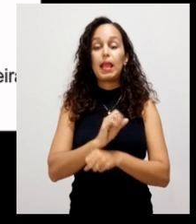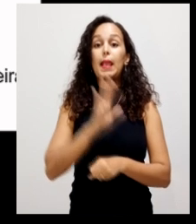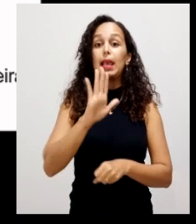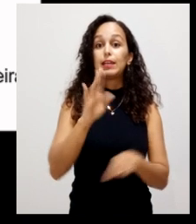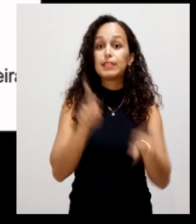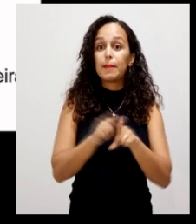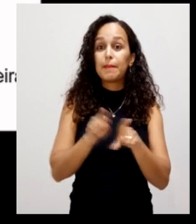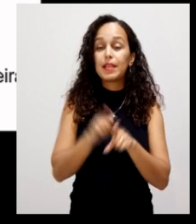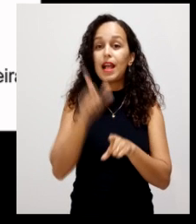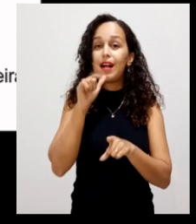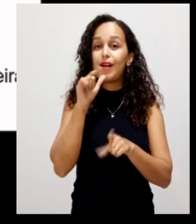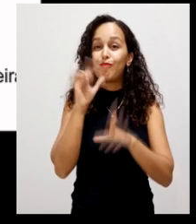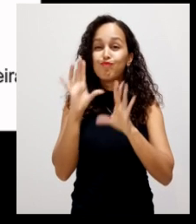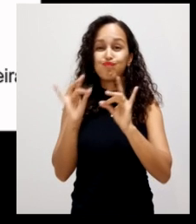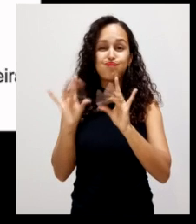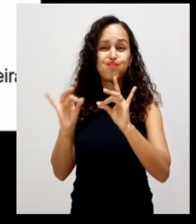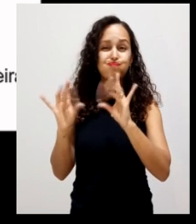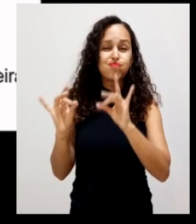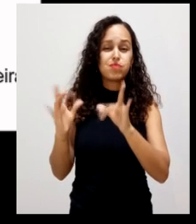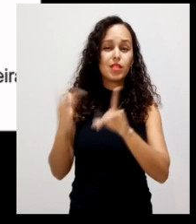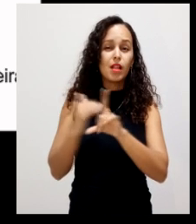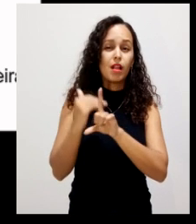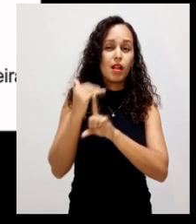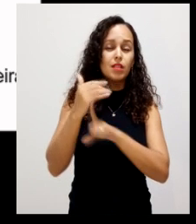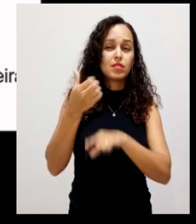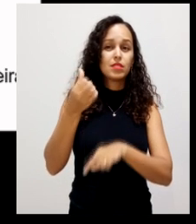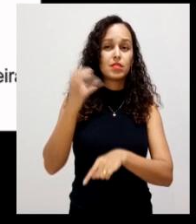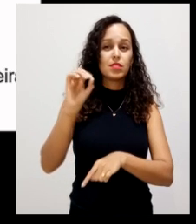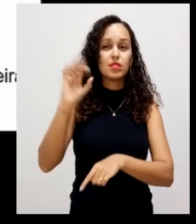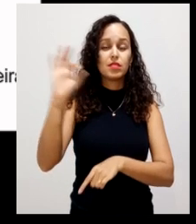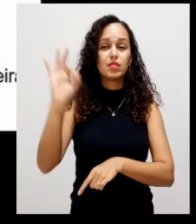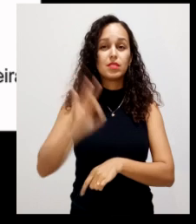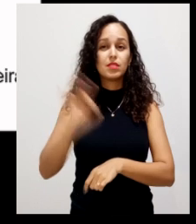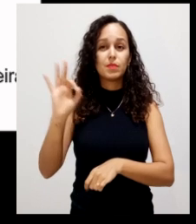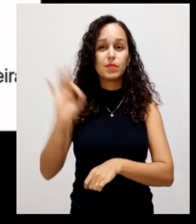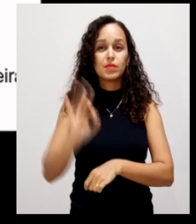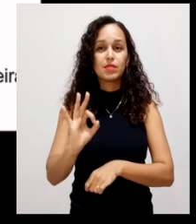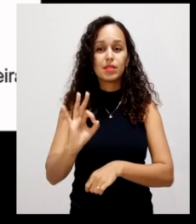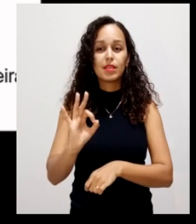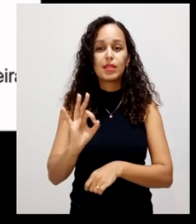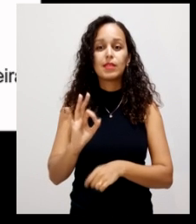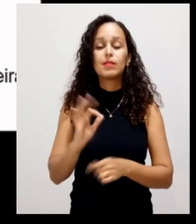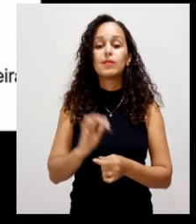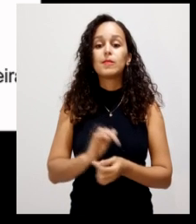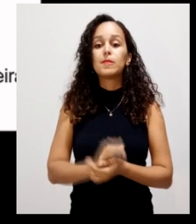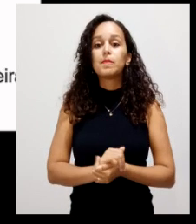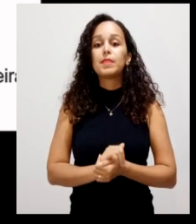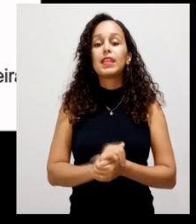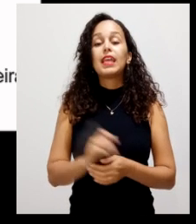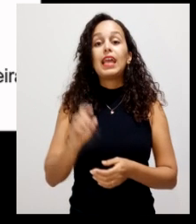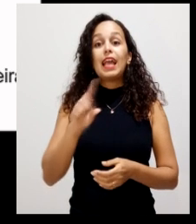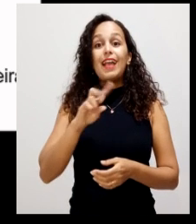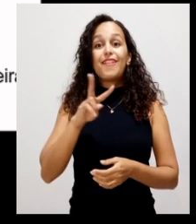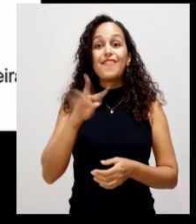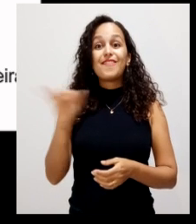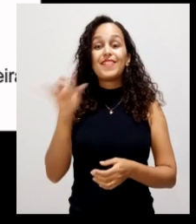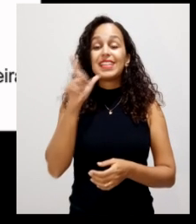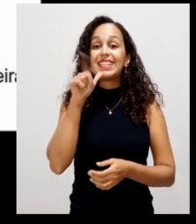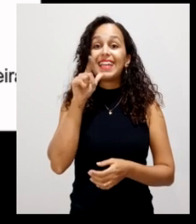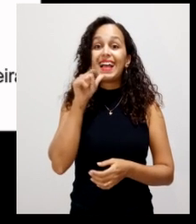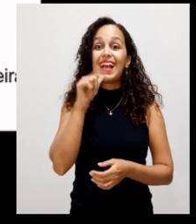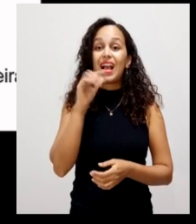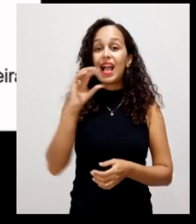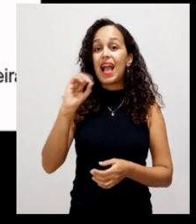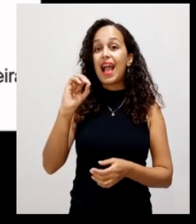muito úmido acima de 60% o que é que vai acontecer os espaços ali que eram para estar preenchidos por água vão estar preenchidos por